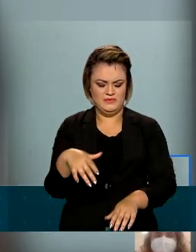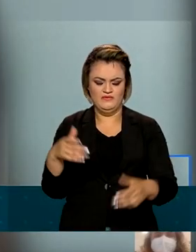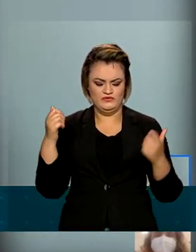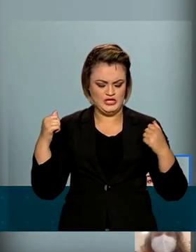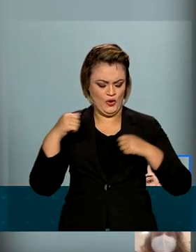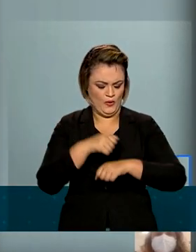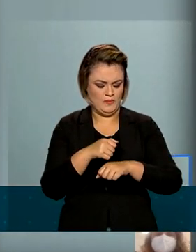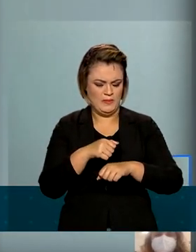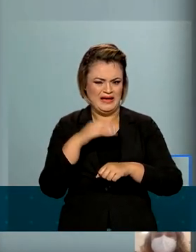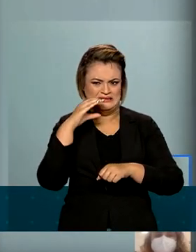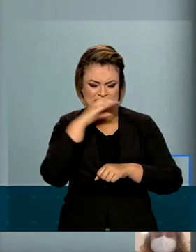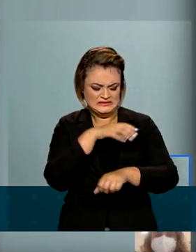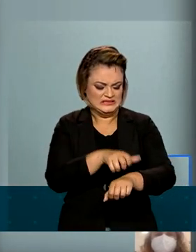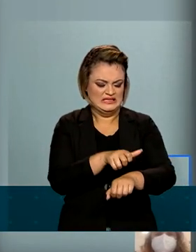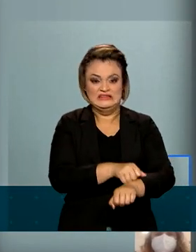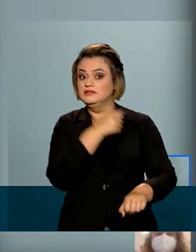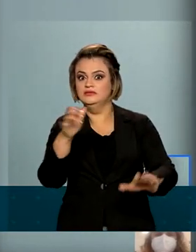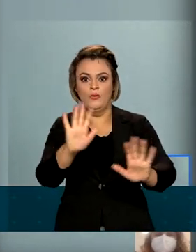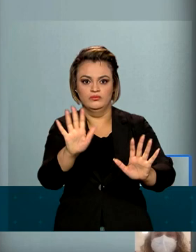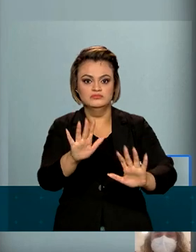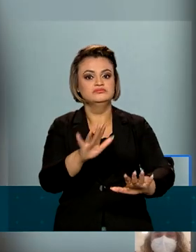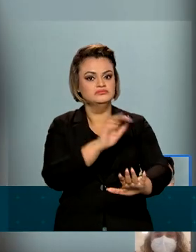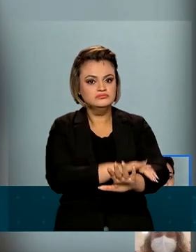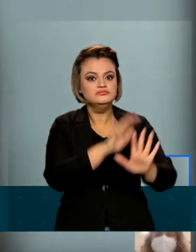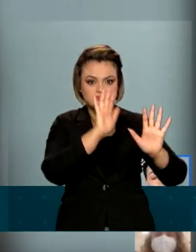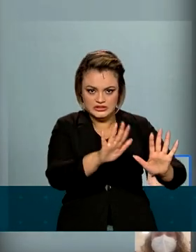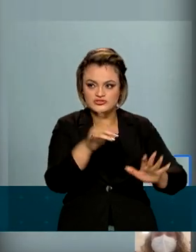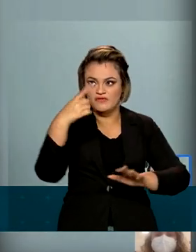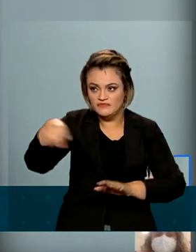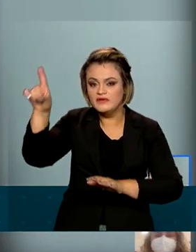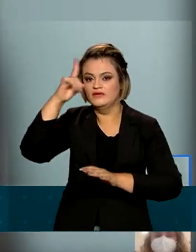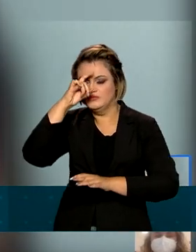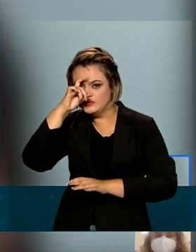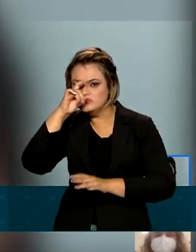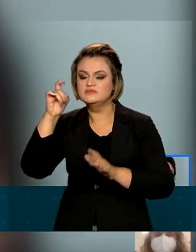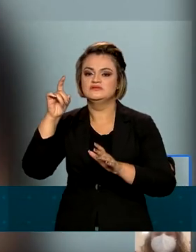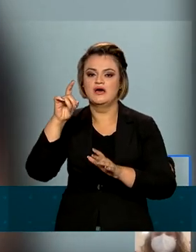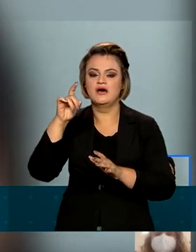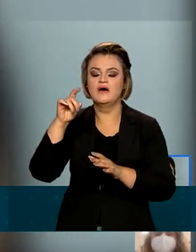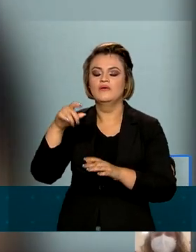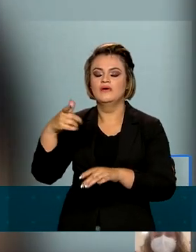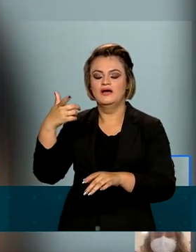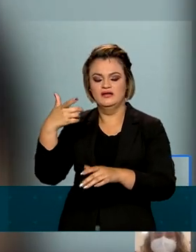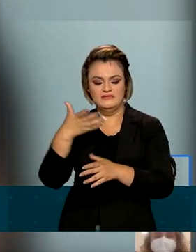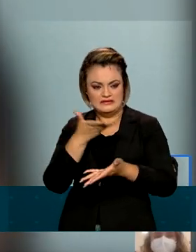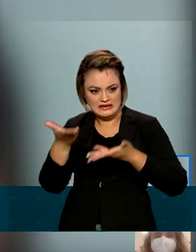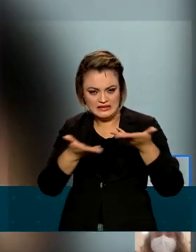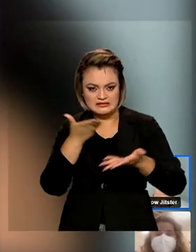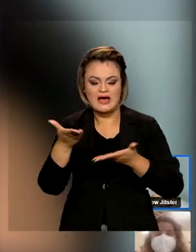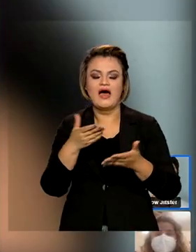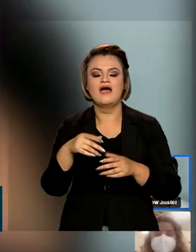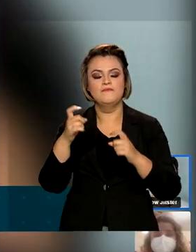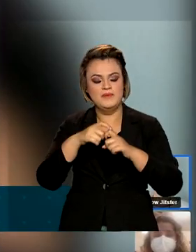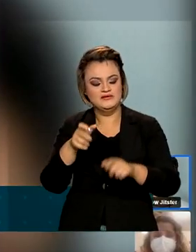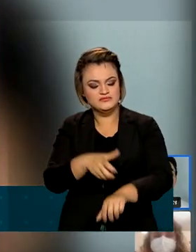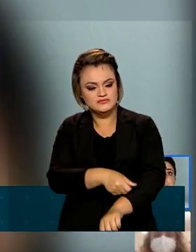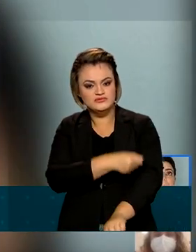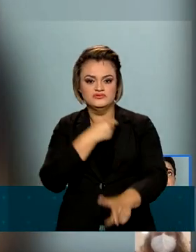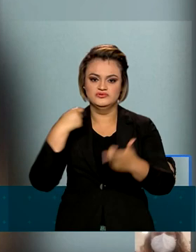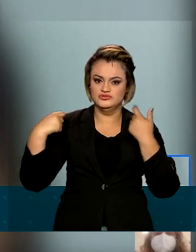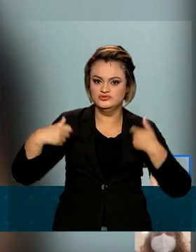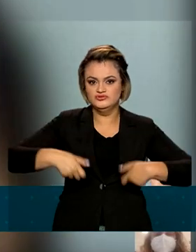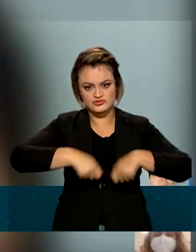pele, não tenta retirar, deixa para a hora que chegar no hospital, a hora que paciente estiver anestesiado, o médico retira.